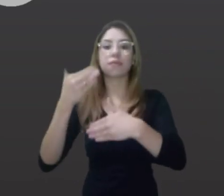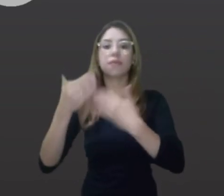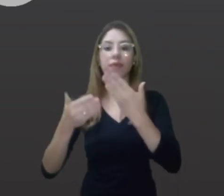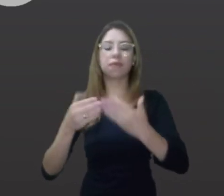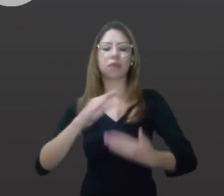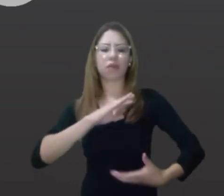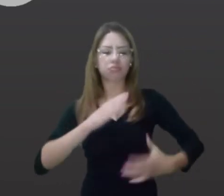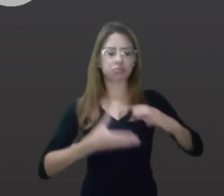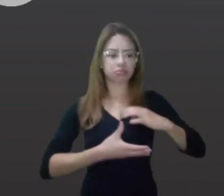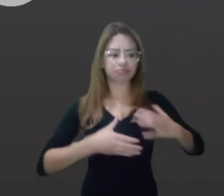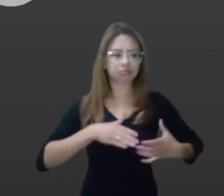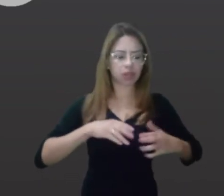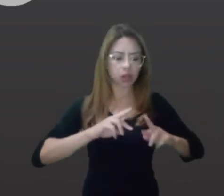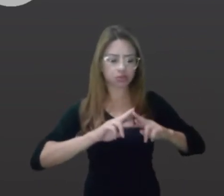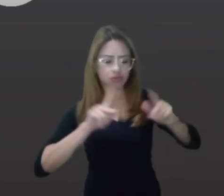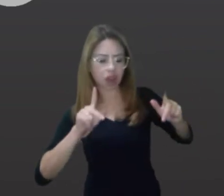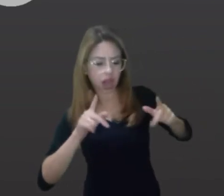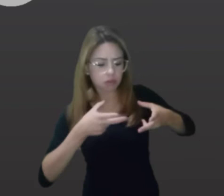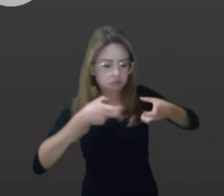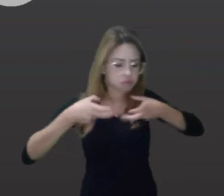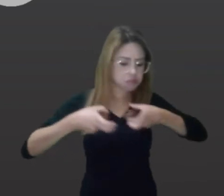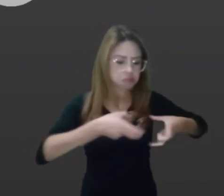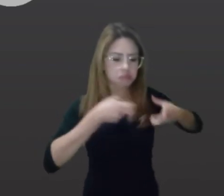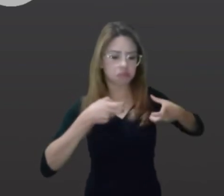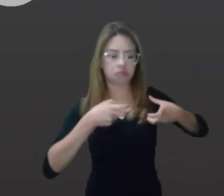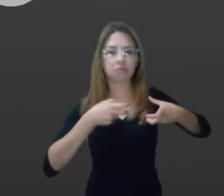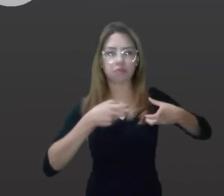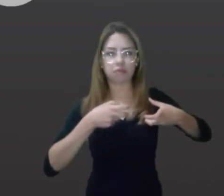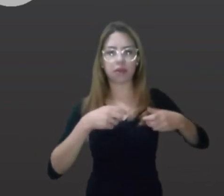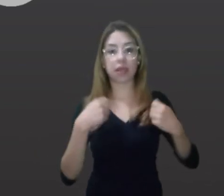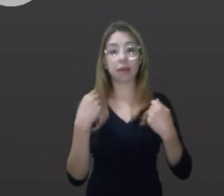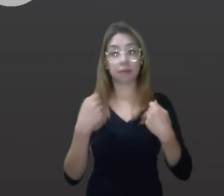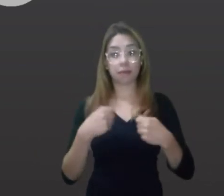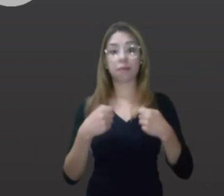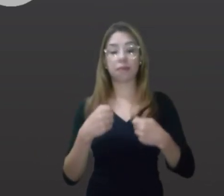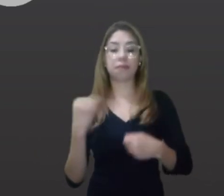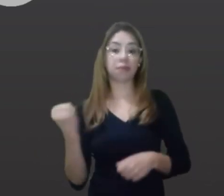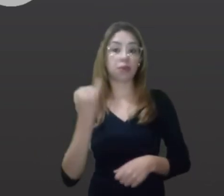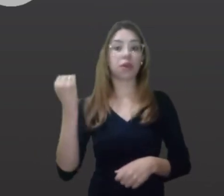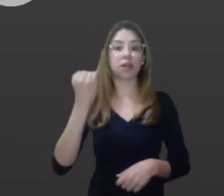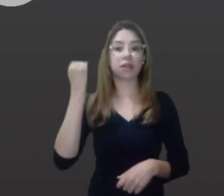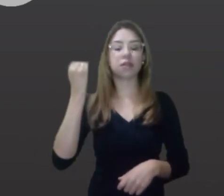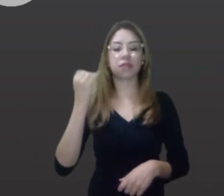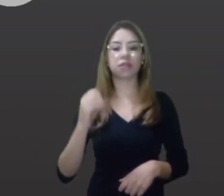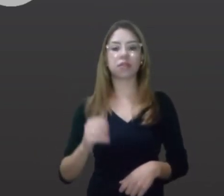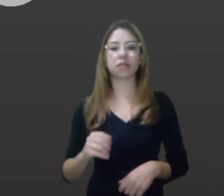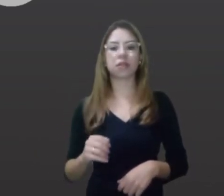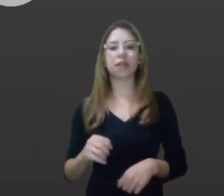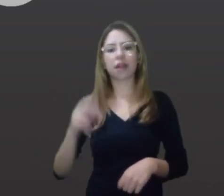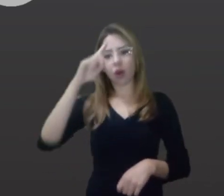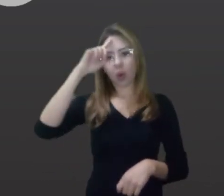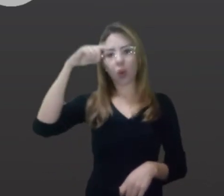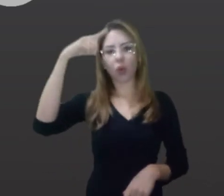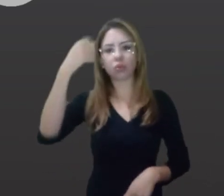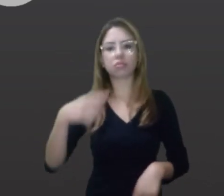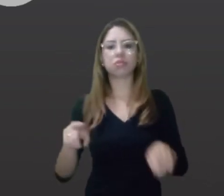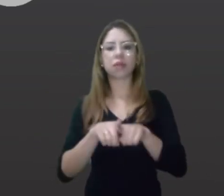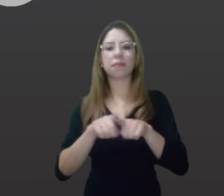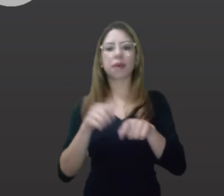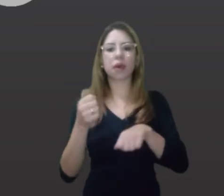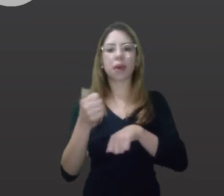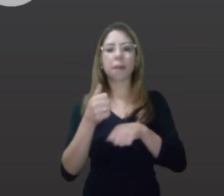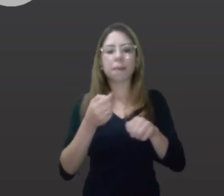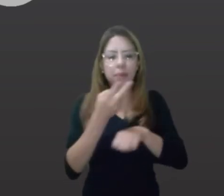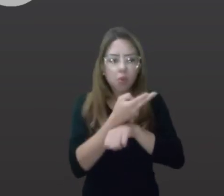consistência ou extravasamento de líquido através dos mamilos. Deve ser rotina também a procura de profissionais de